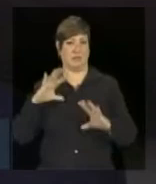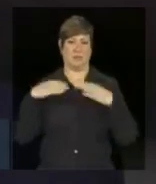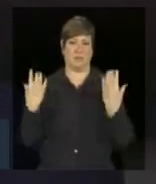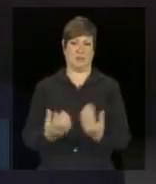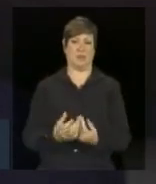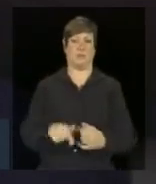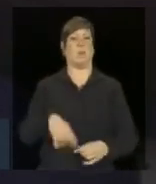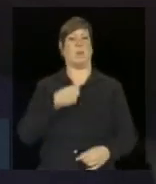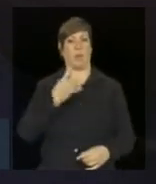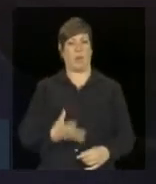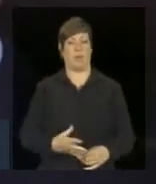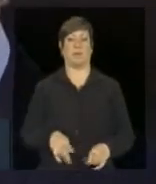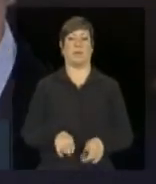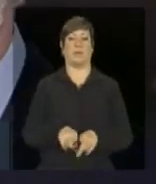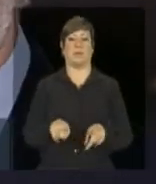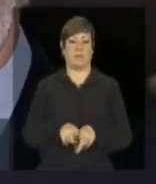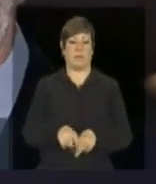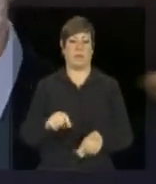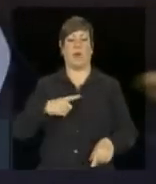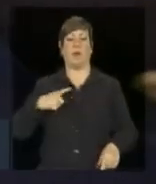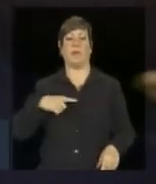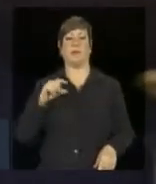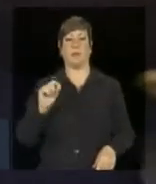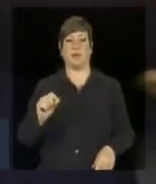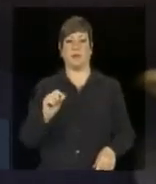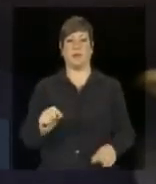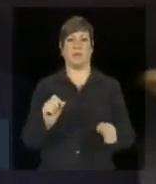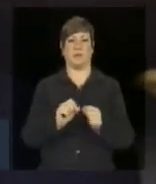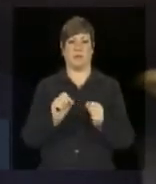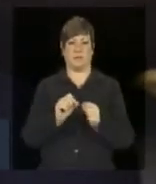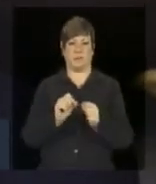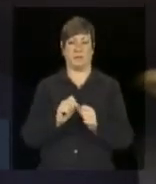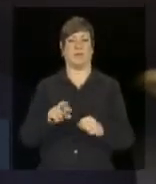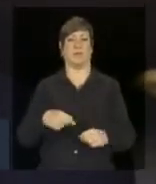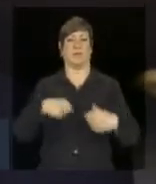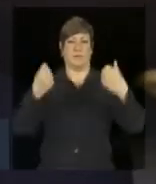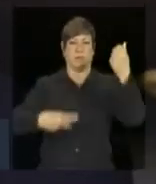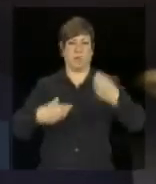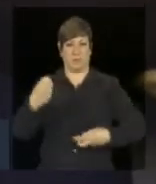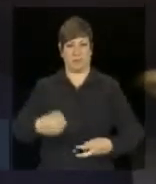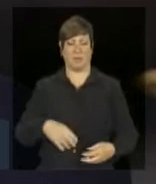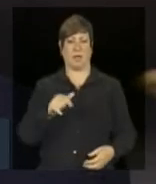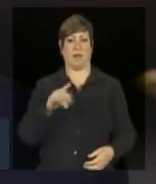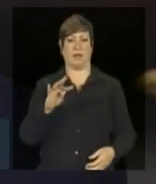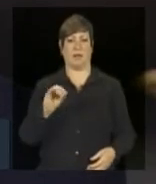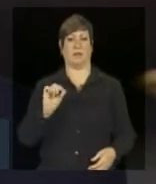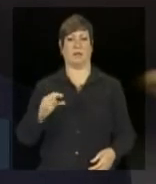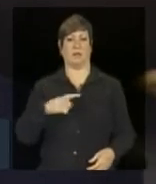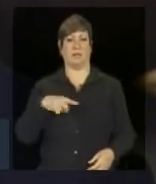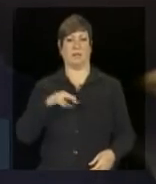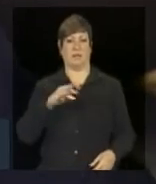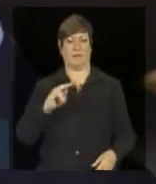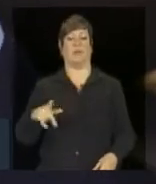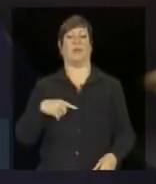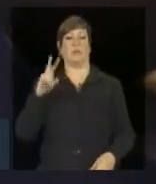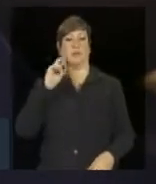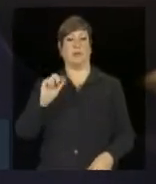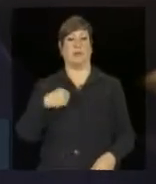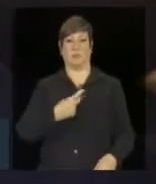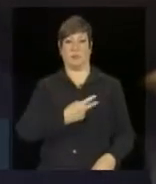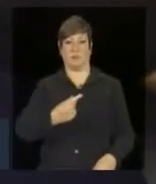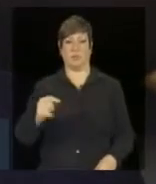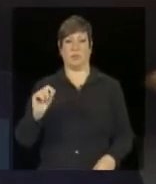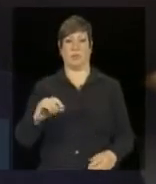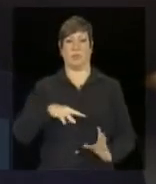positiva também foi circulado há pouco o relatório do painel de alto nível sobre a sustentabilidade global do qual